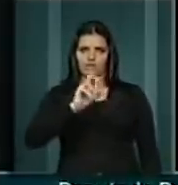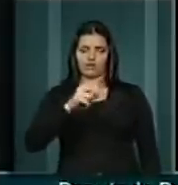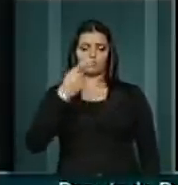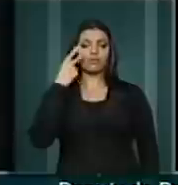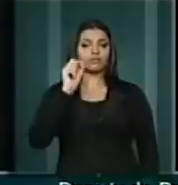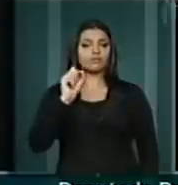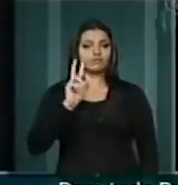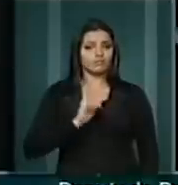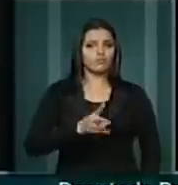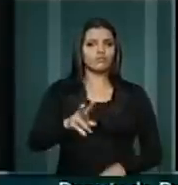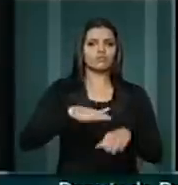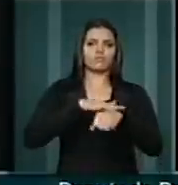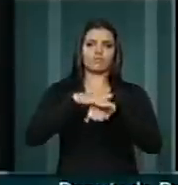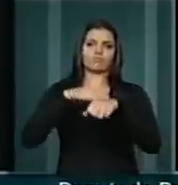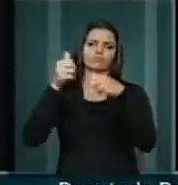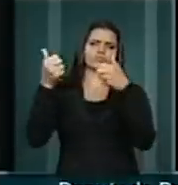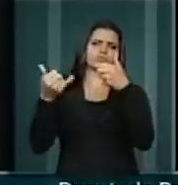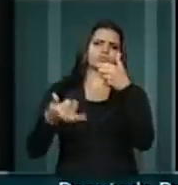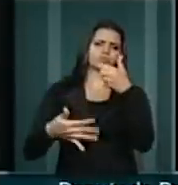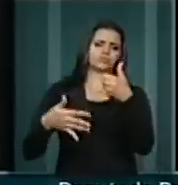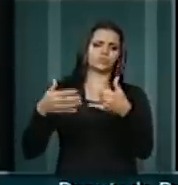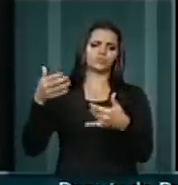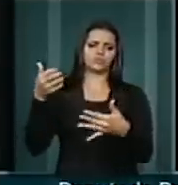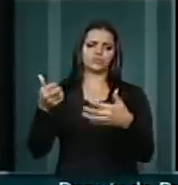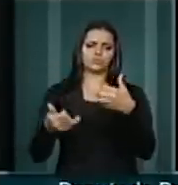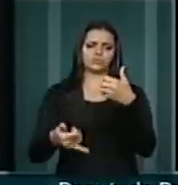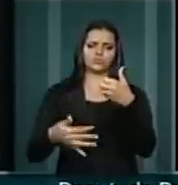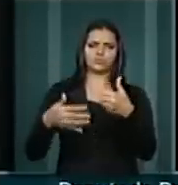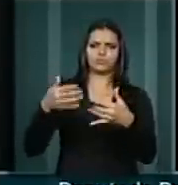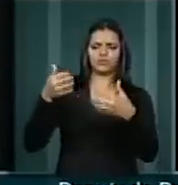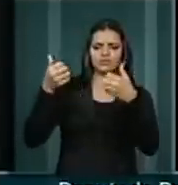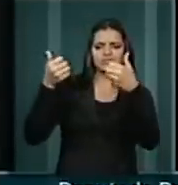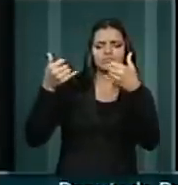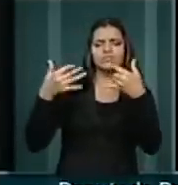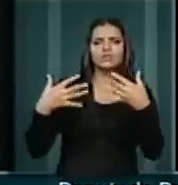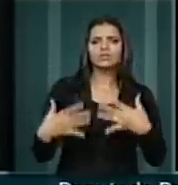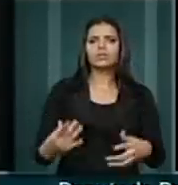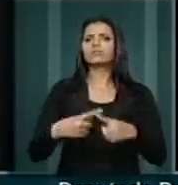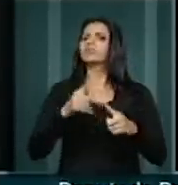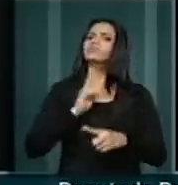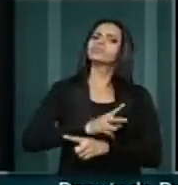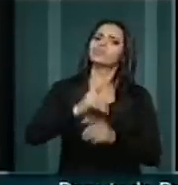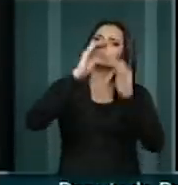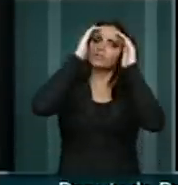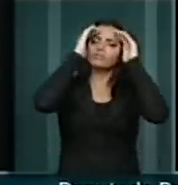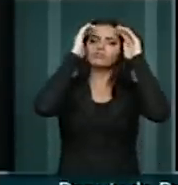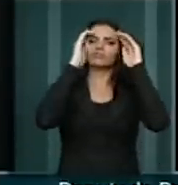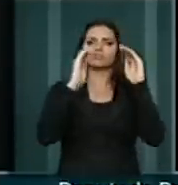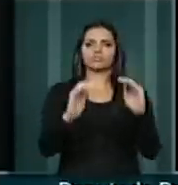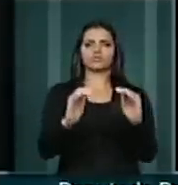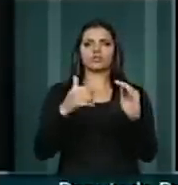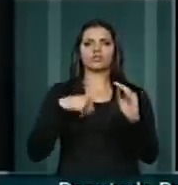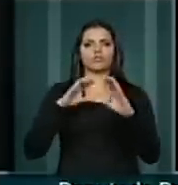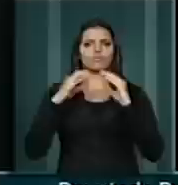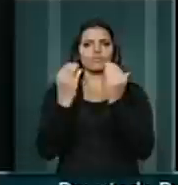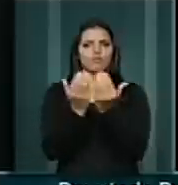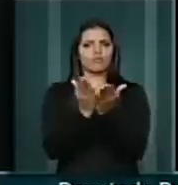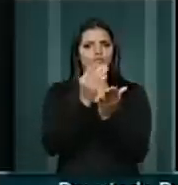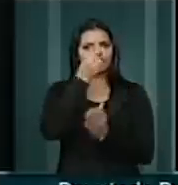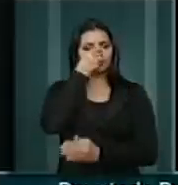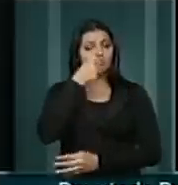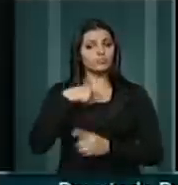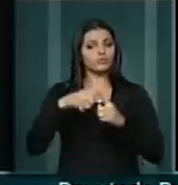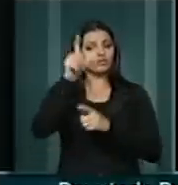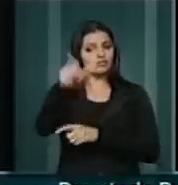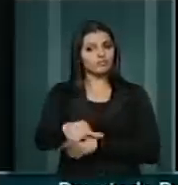continuar todo o diálogo que ele sempre fez de maneira muito respeitosa com a comunidade evangélica,